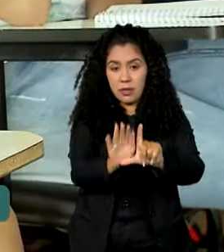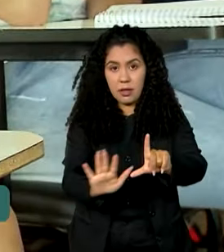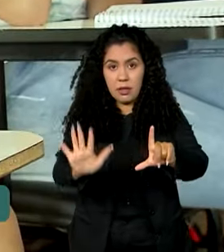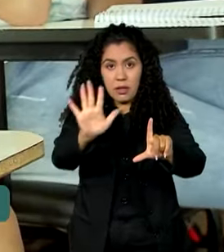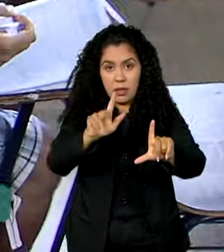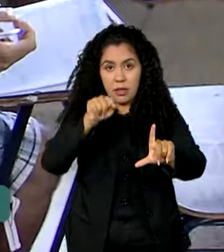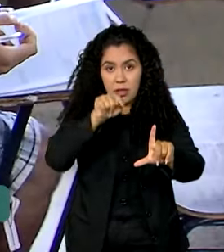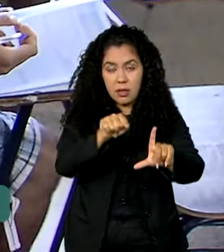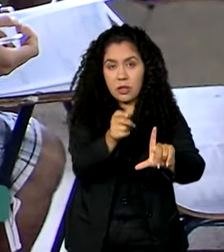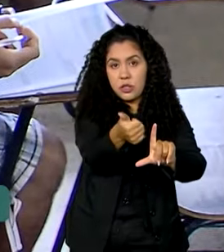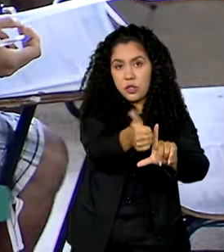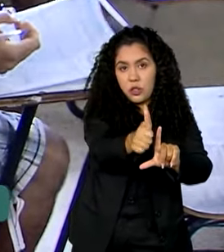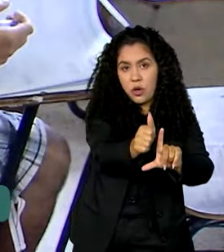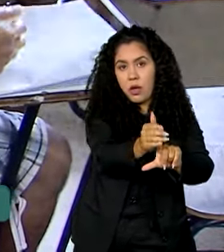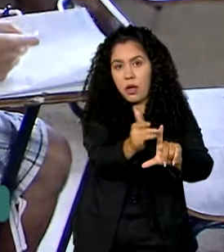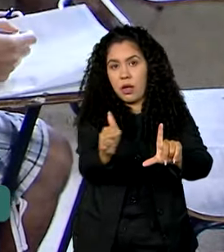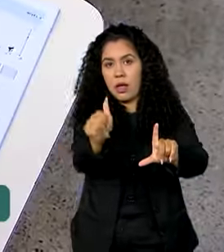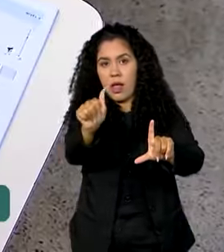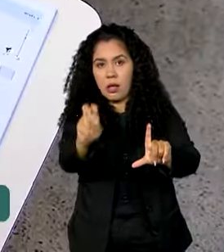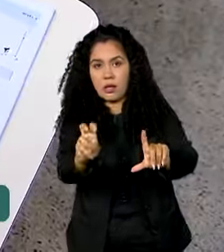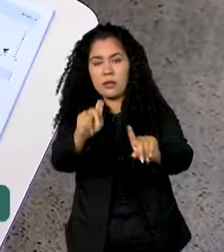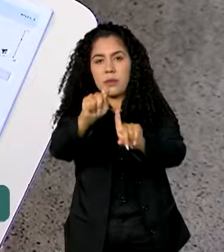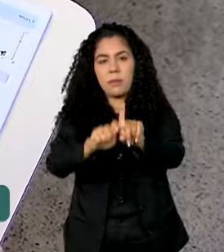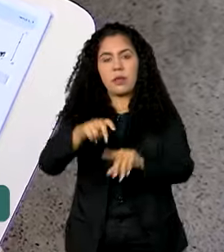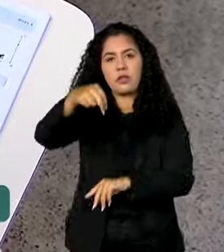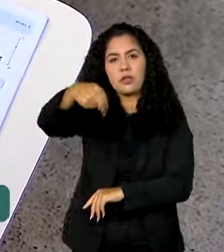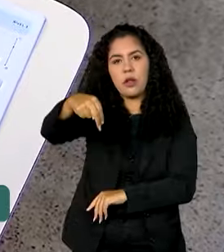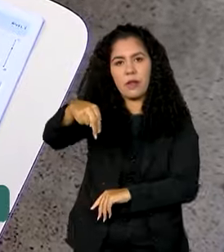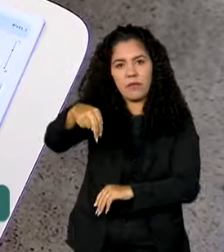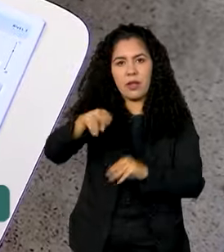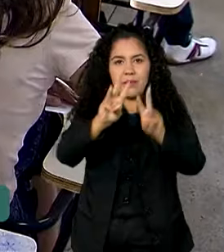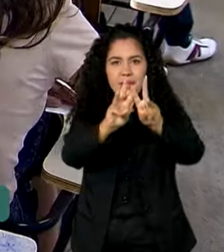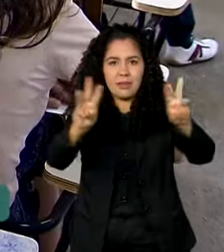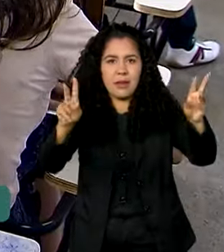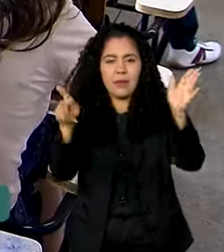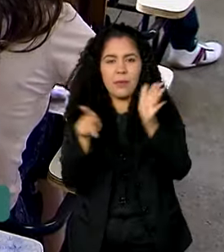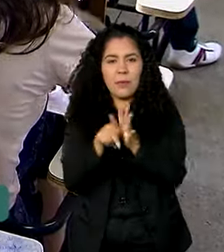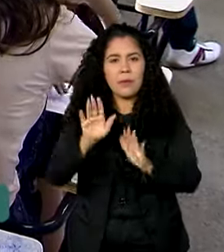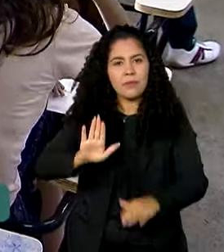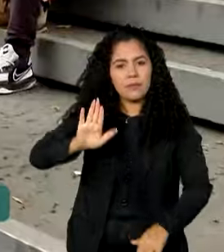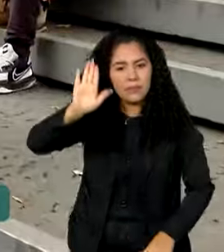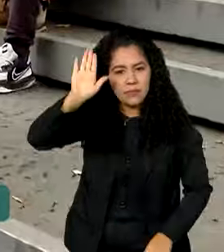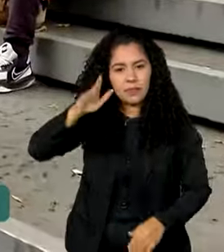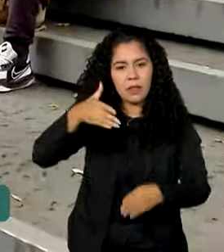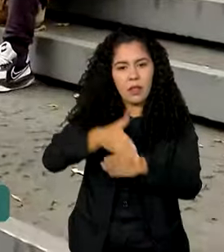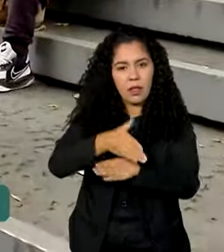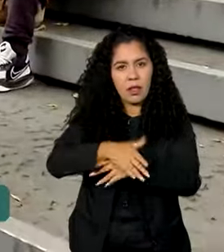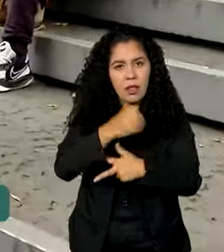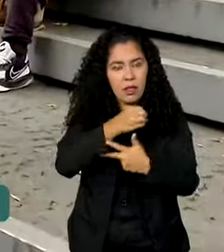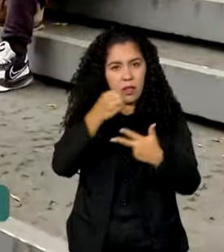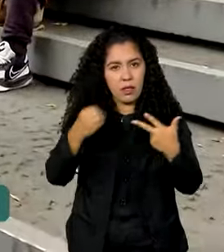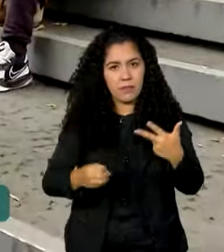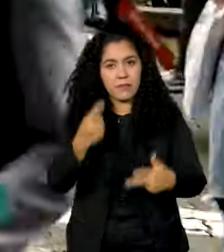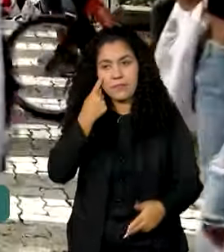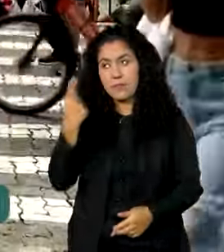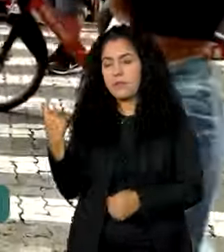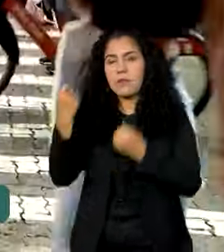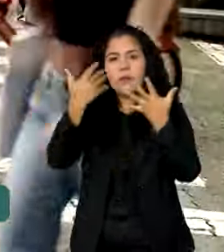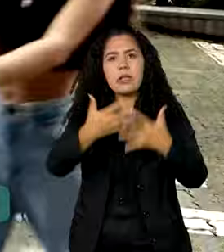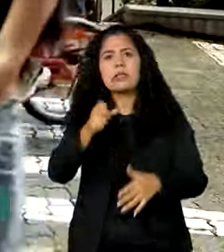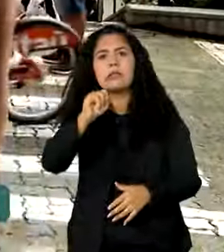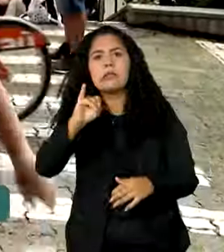de 11 a 15 de novembro, na página do participante do Enem. No caso de doenças